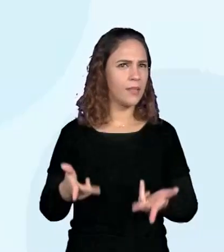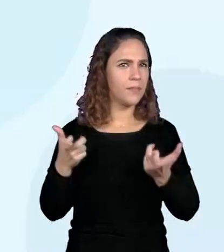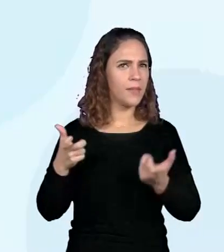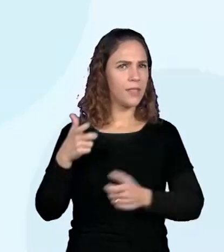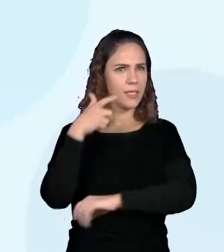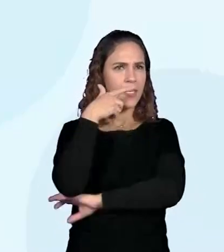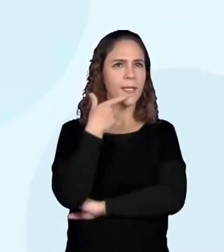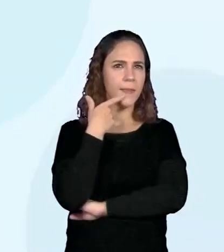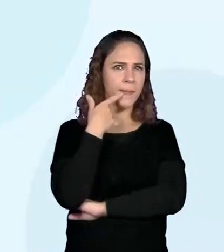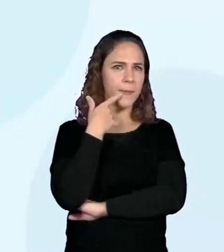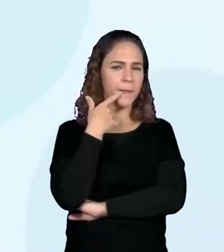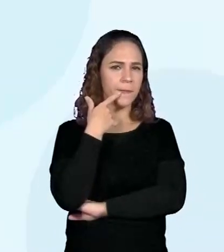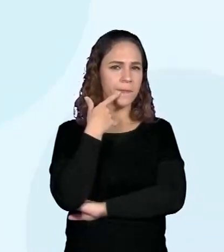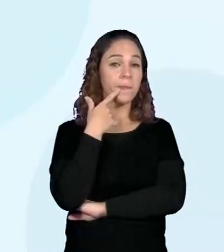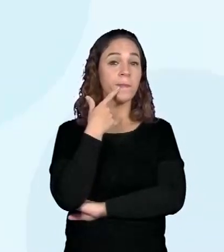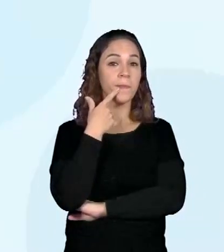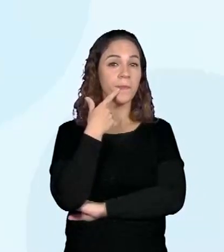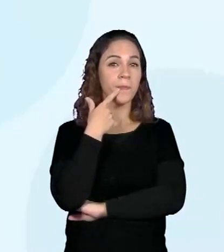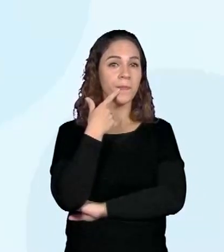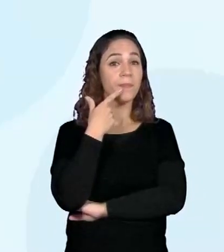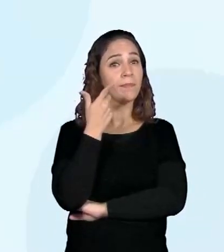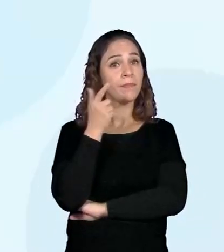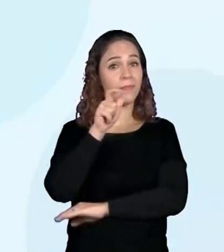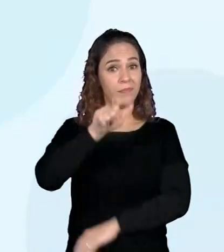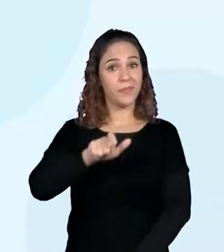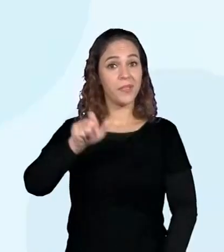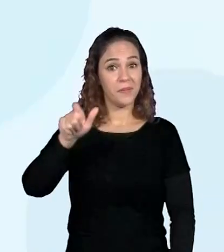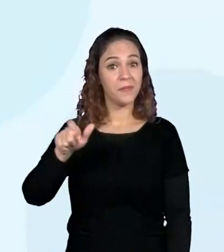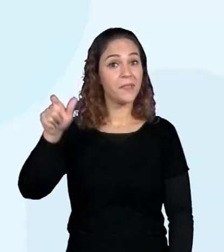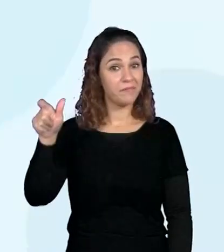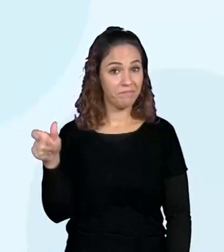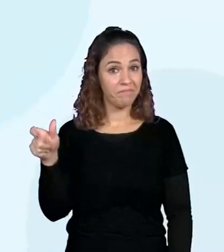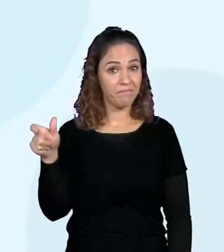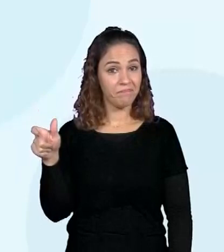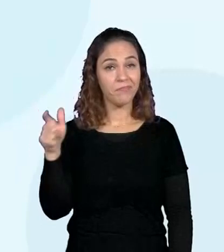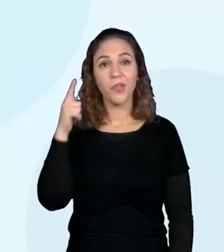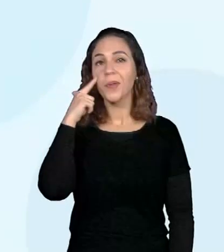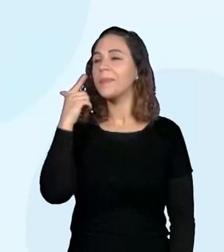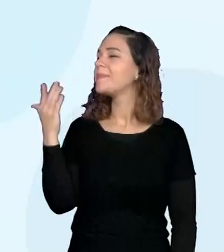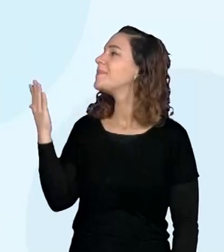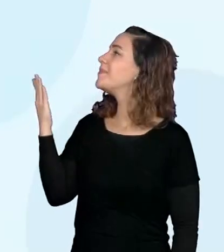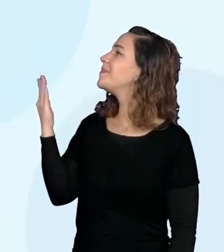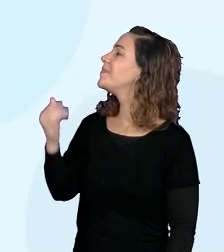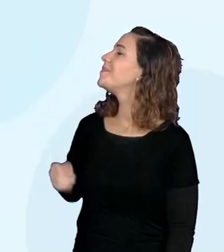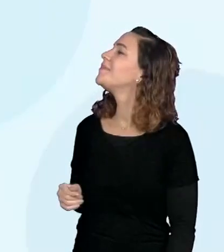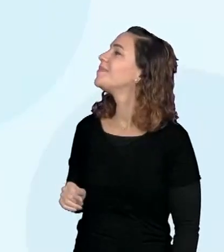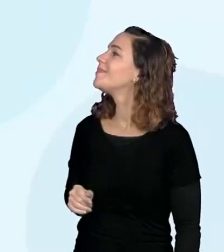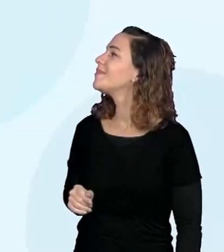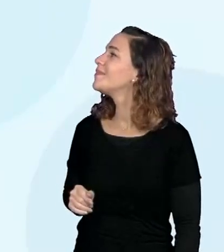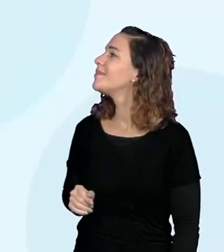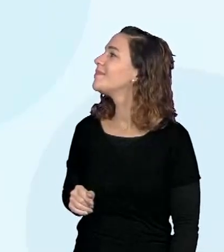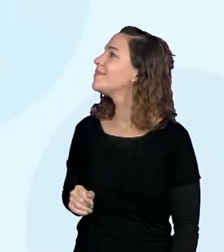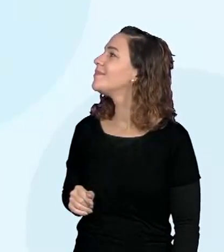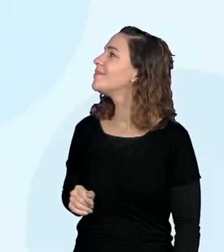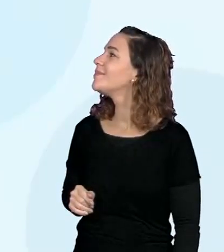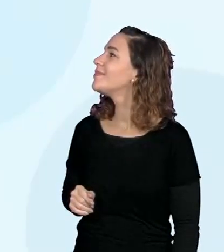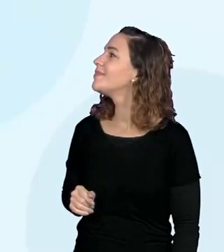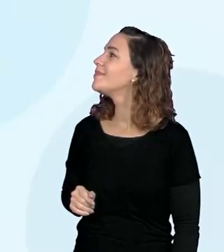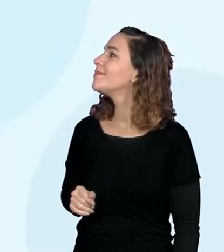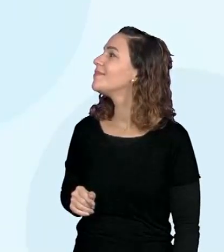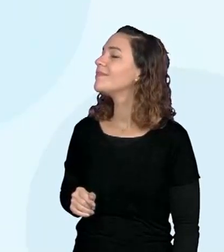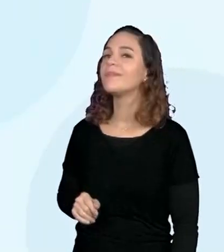pessoas. Dá uma olhada nessa imagem aí, vira mundo.